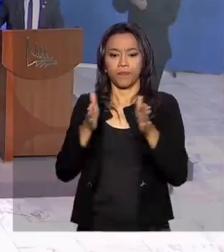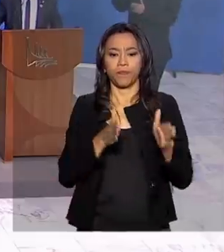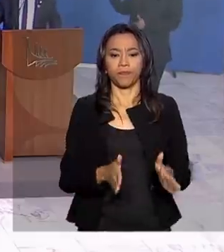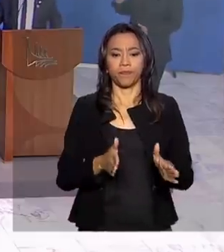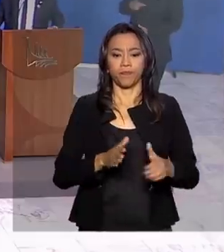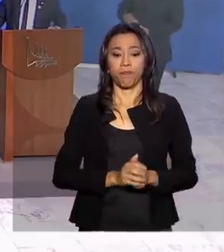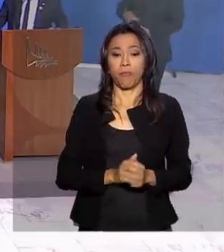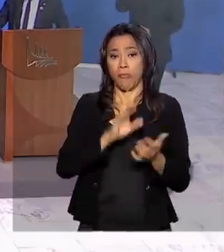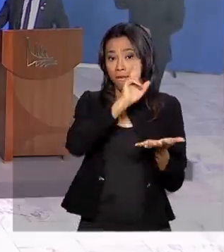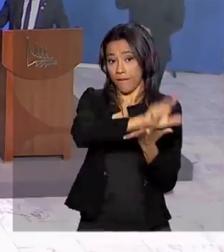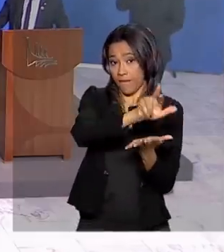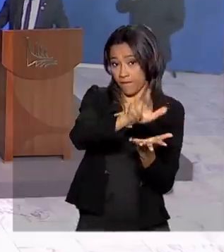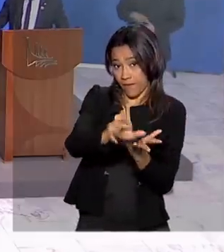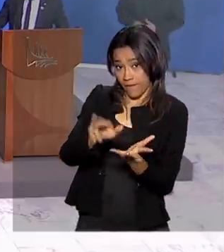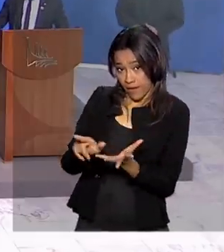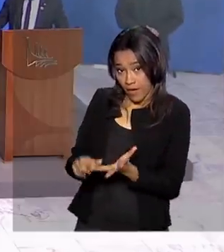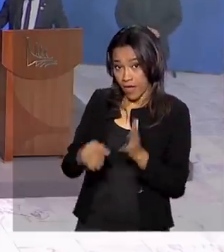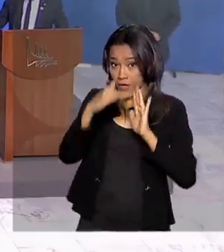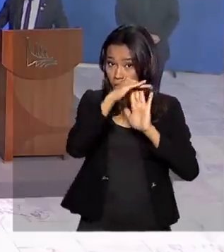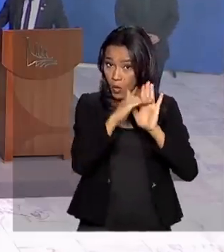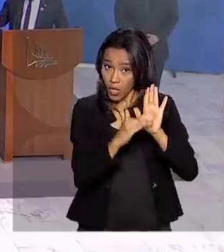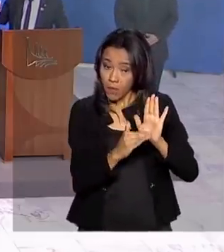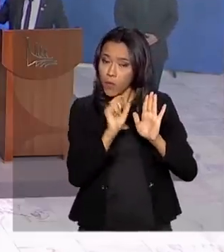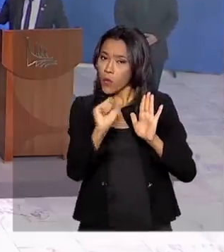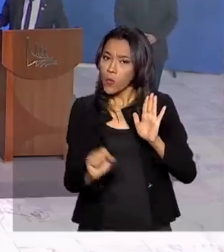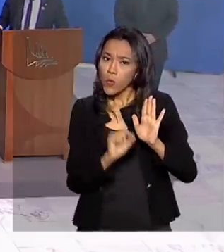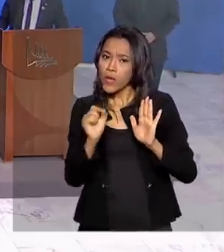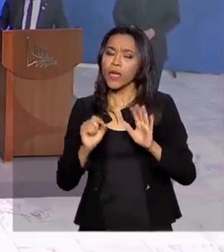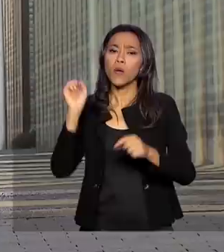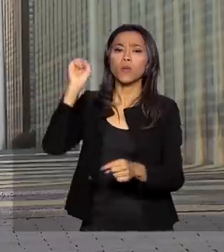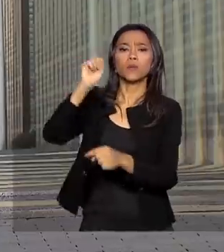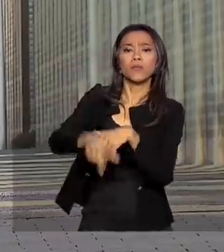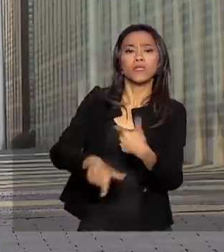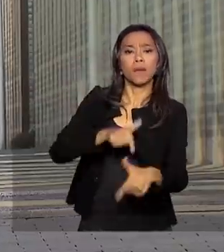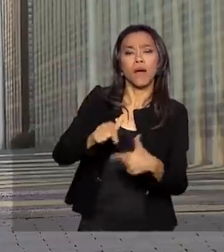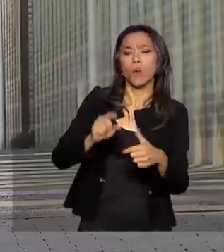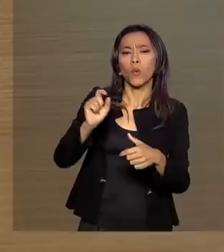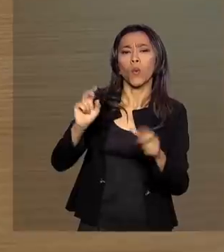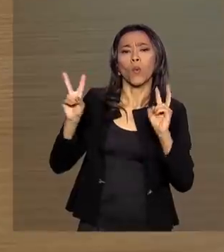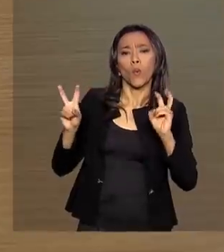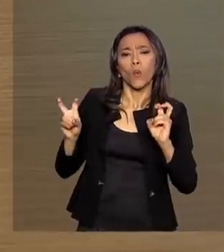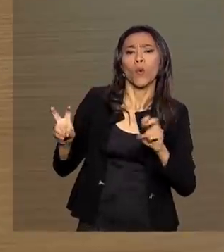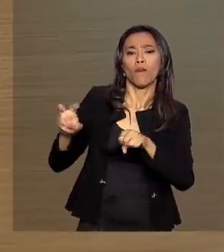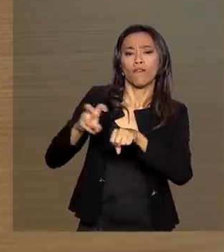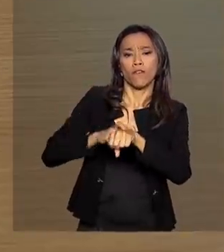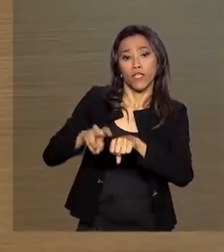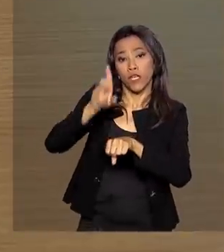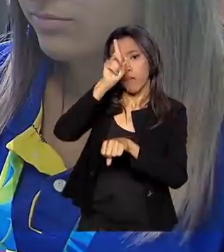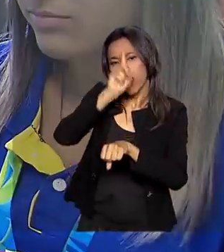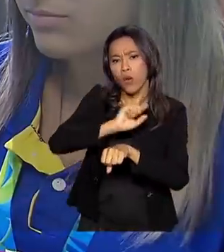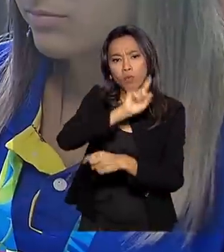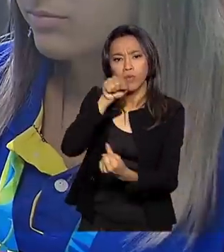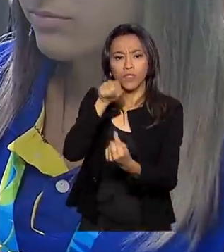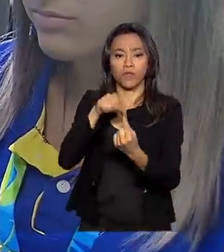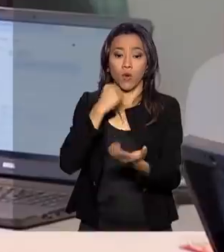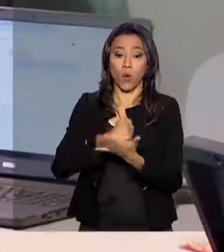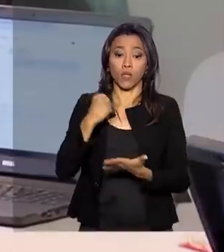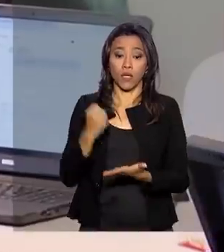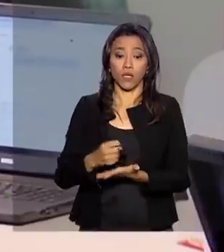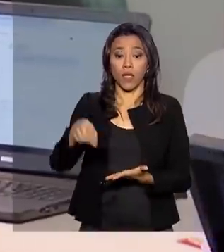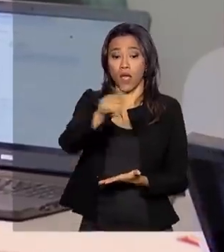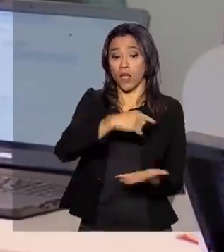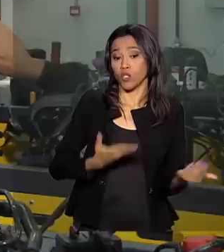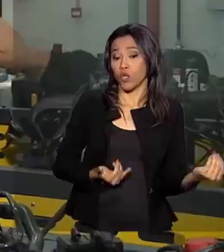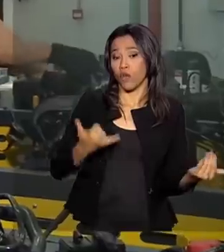Entre as ações do programa está previsto o emprego verde e amarelo. O objetivo é facilitar a contratação dos jovens que